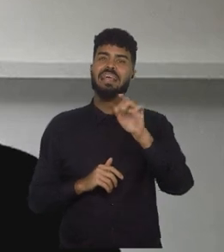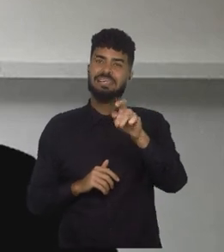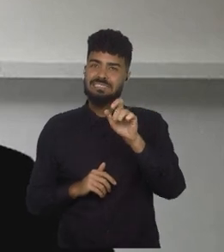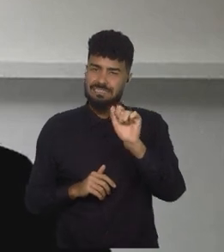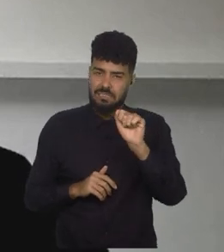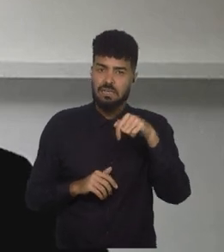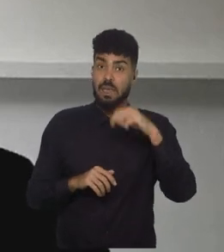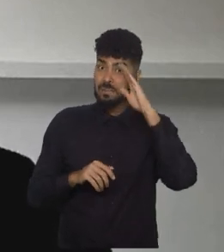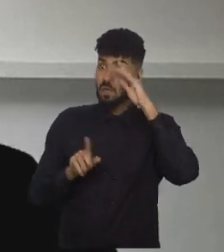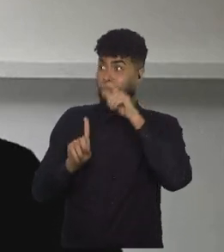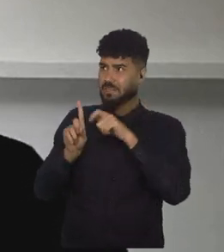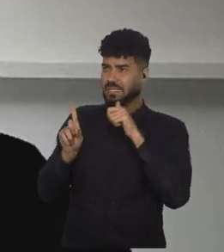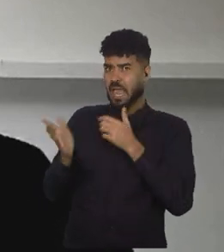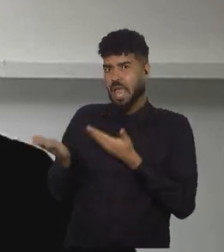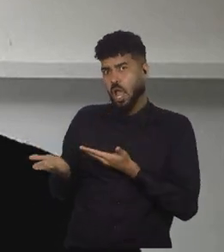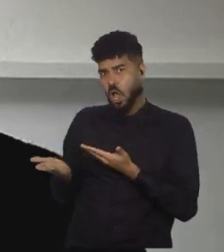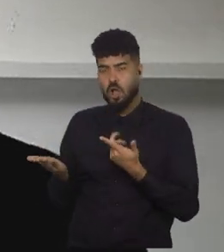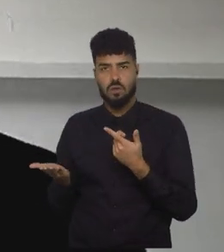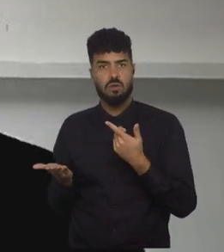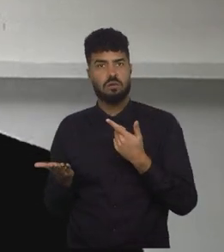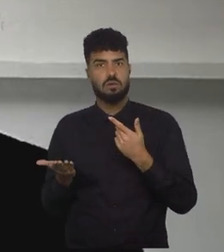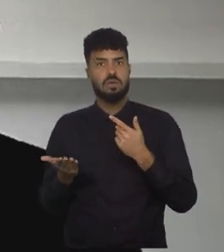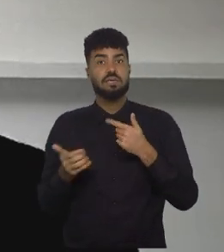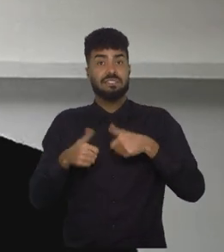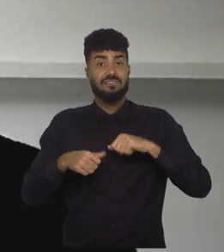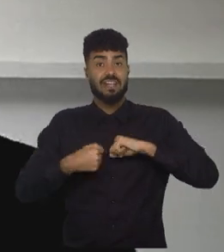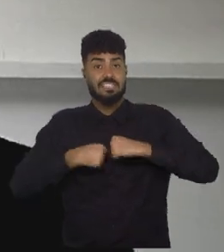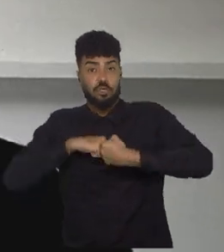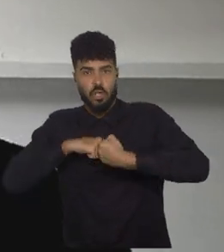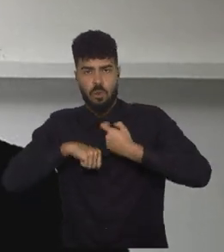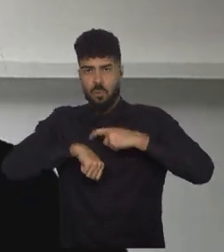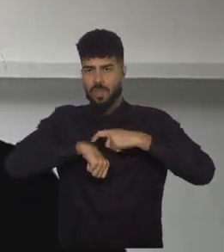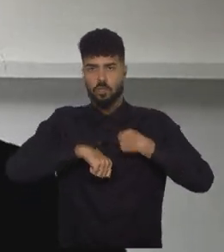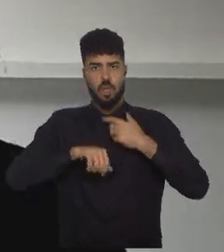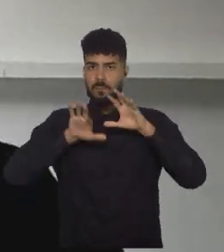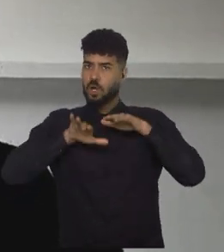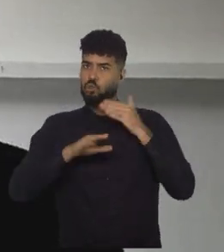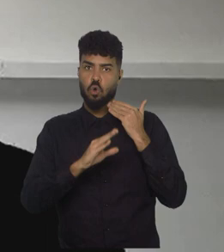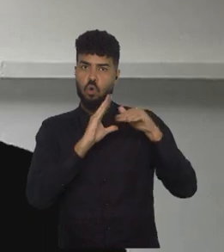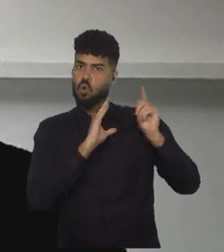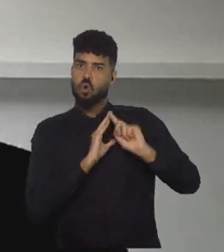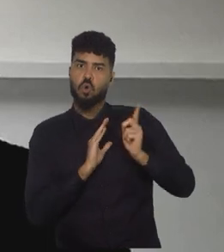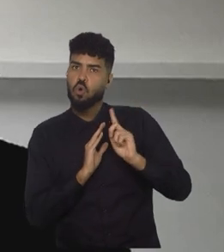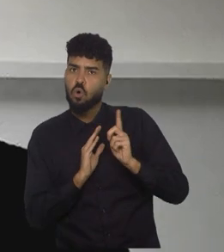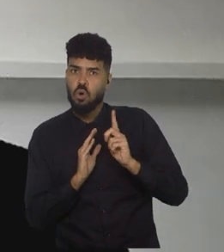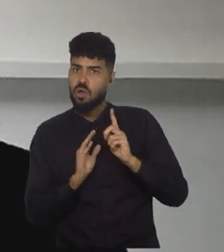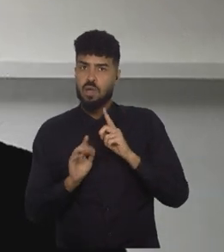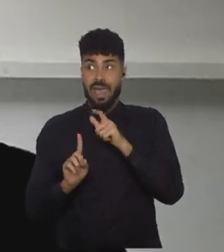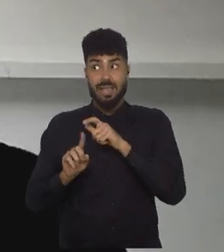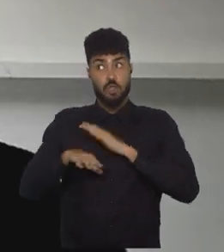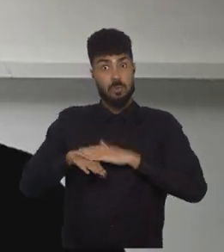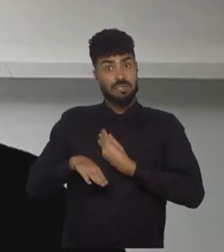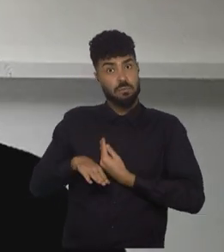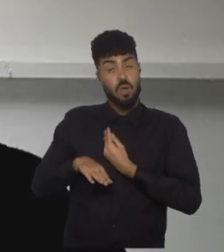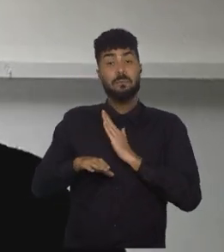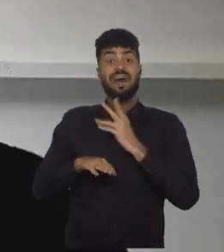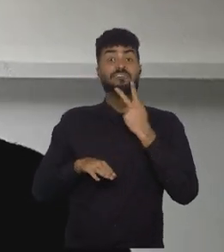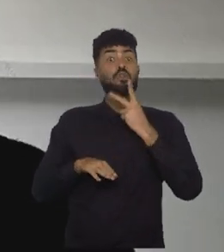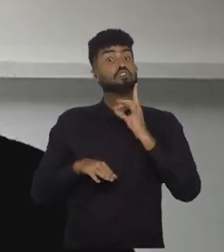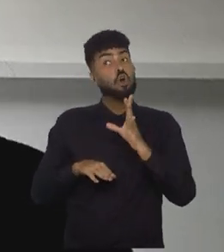que é o principal nome dessa geração, ela estava lesionada na época, mas ela não mandou um e-mail, não mandou um e-mail, mas mostrou